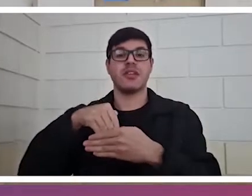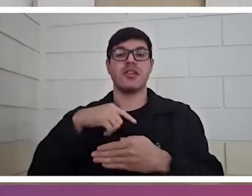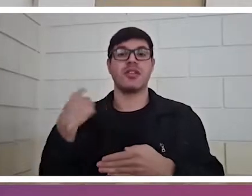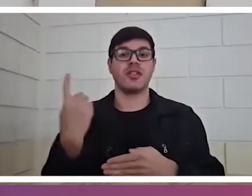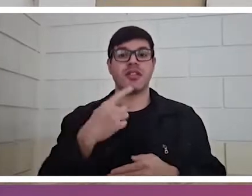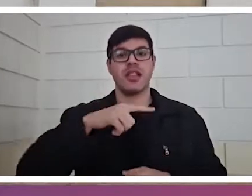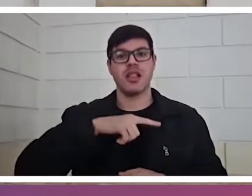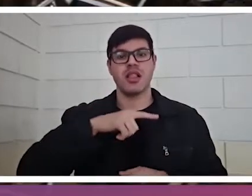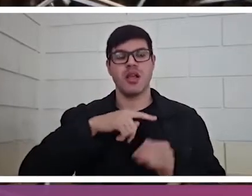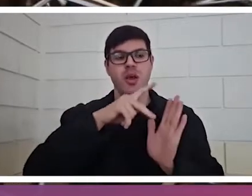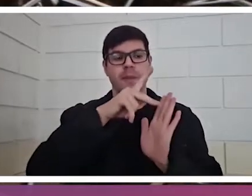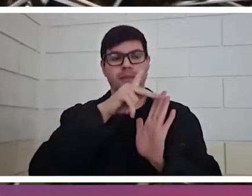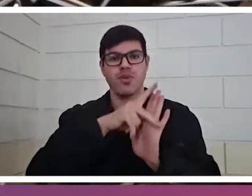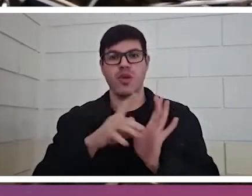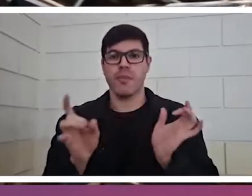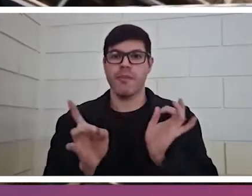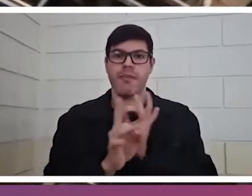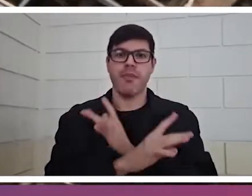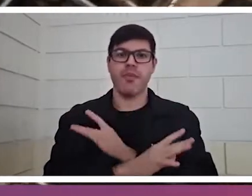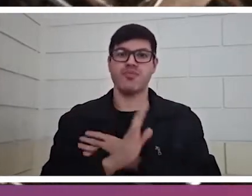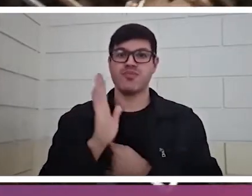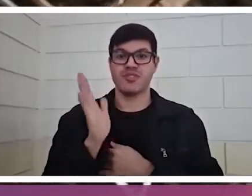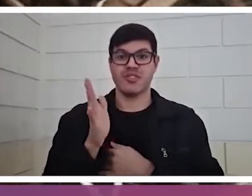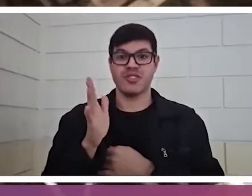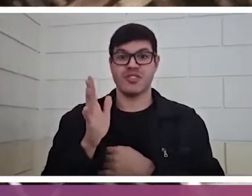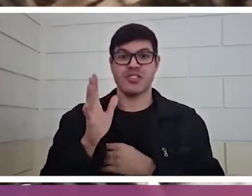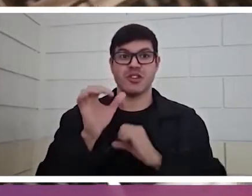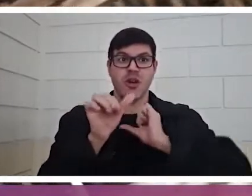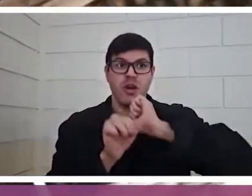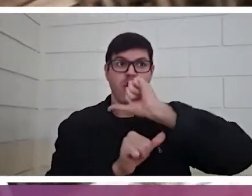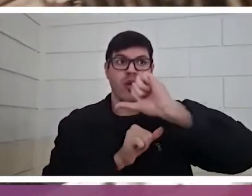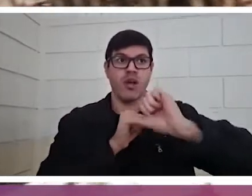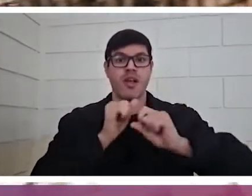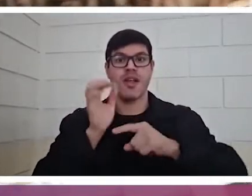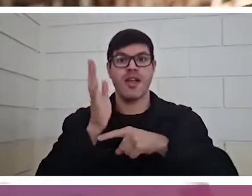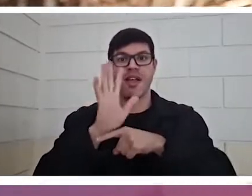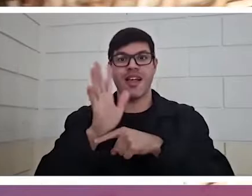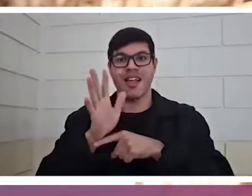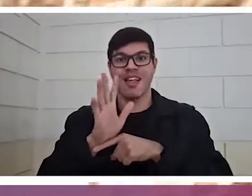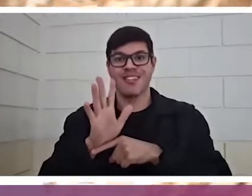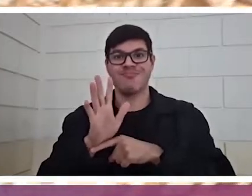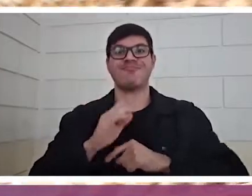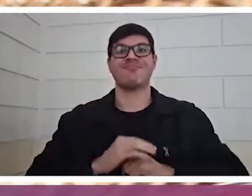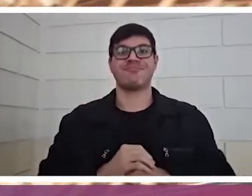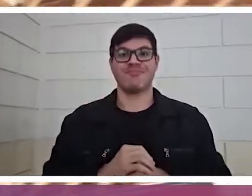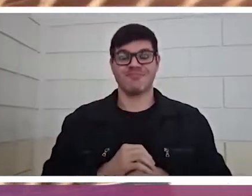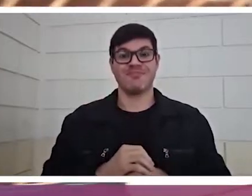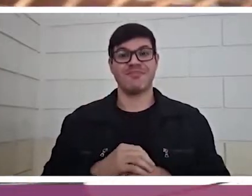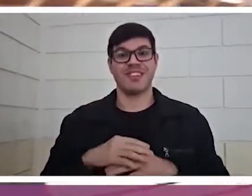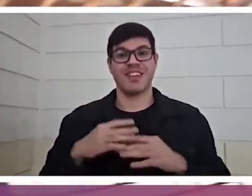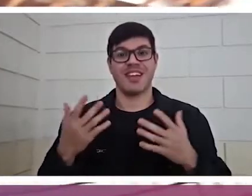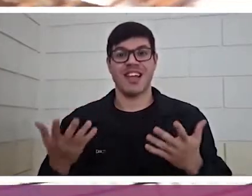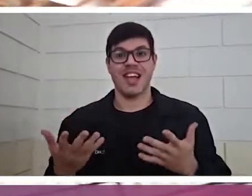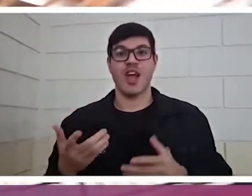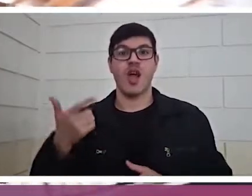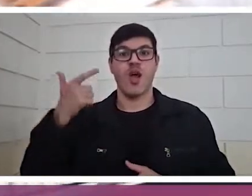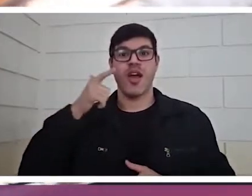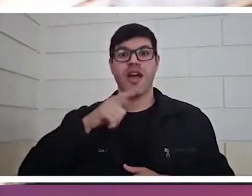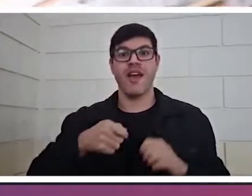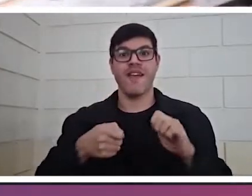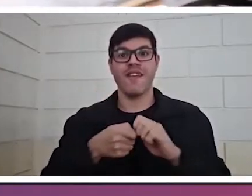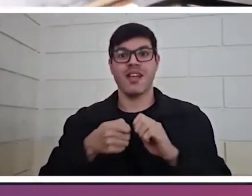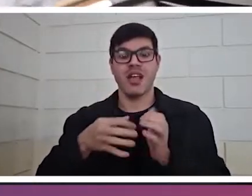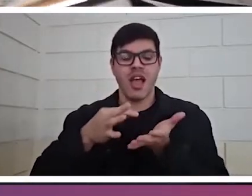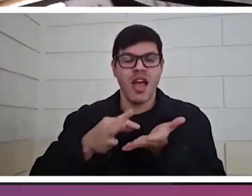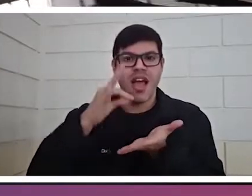eleitoral, nós já temos o projeto pronto, vamos transformar isso aqui num cine-teatro e quem sabe conseguir fazer